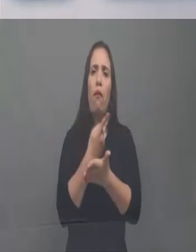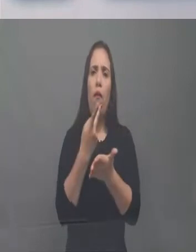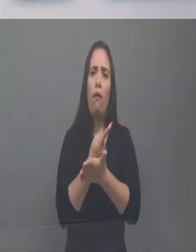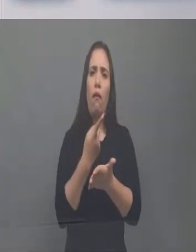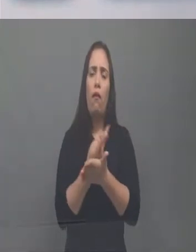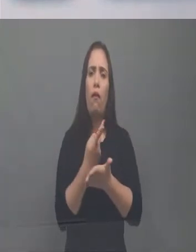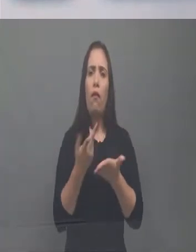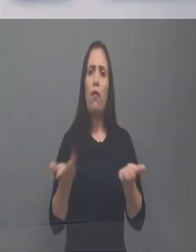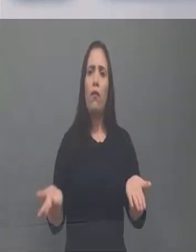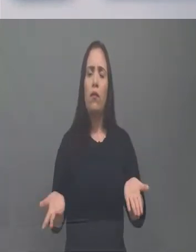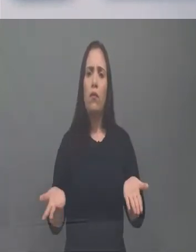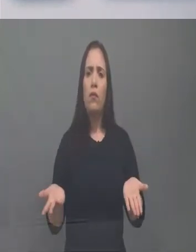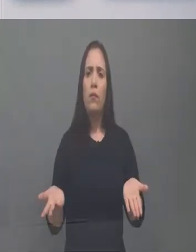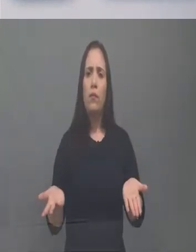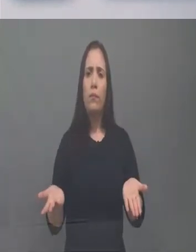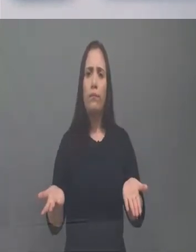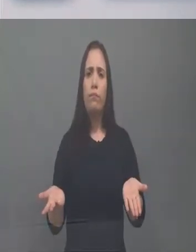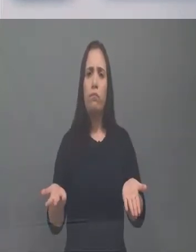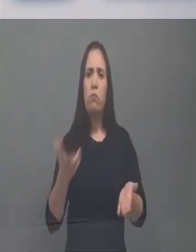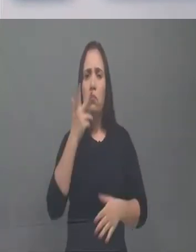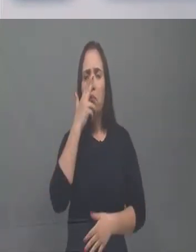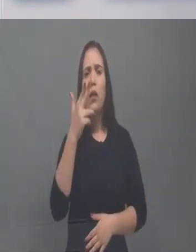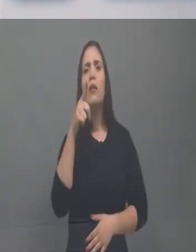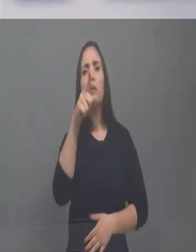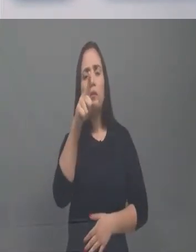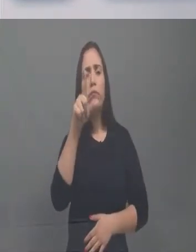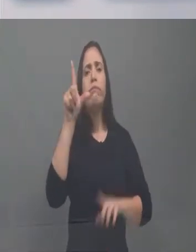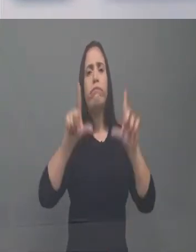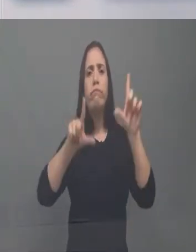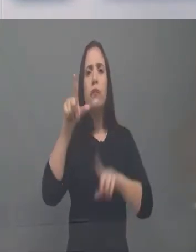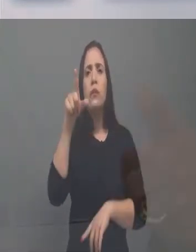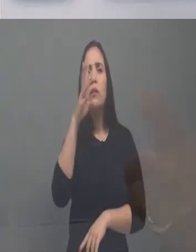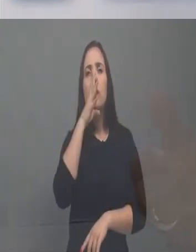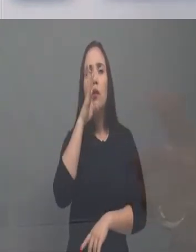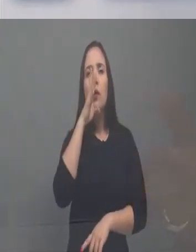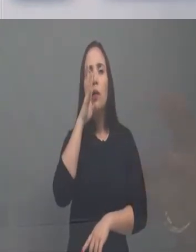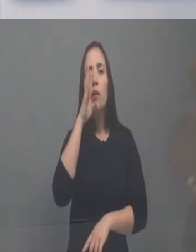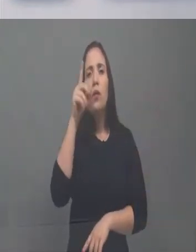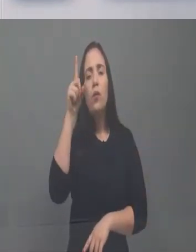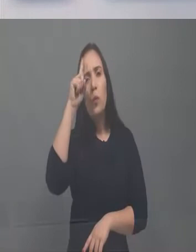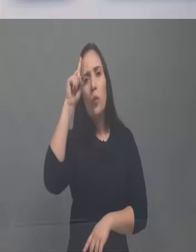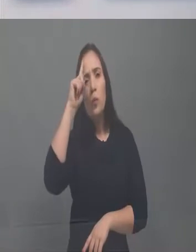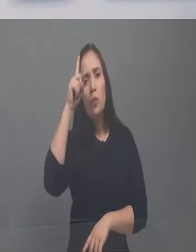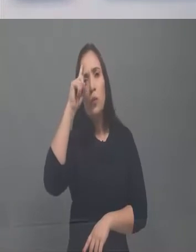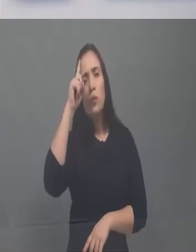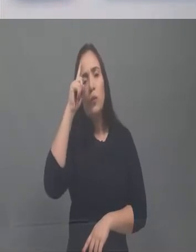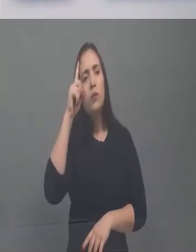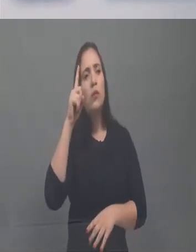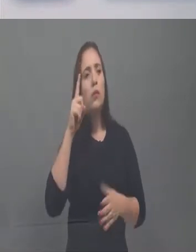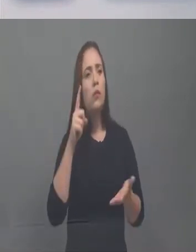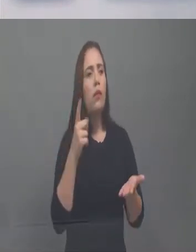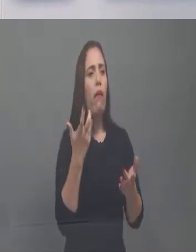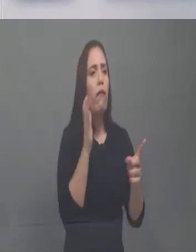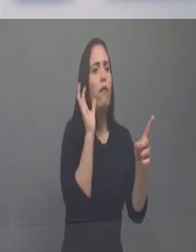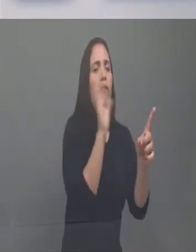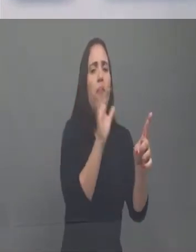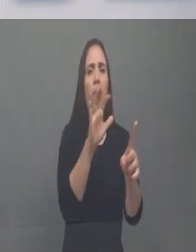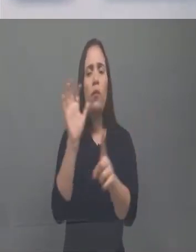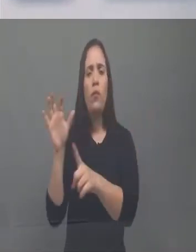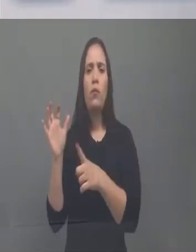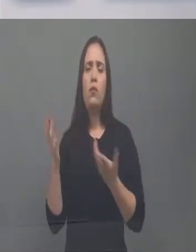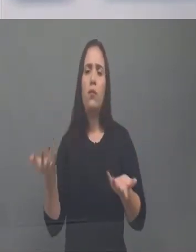é não estimular, está certo? estimular. E informar com respeito também, Pronto, tem que informar, empresa tem que ser livre, tem que